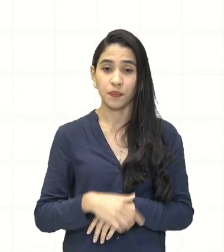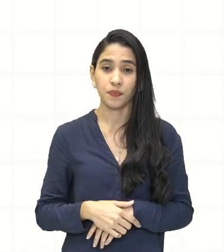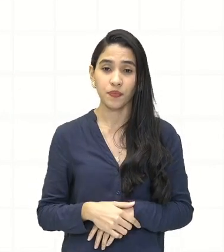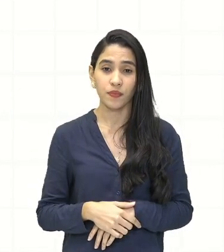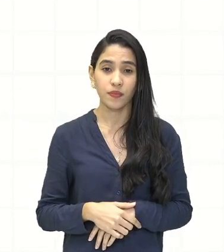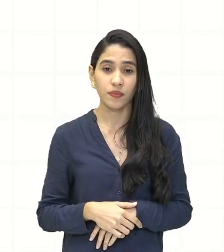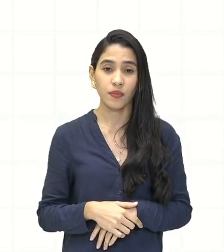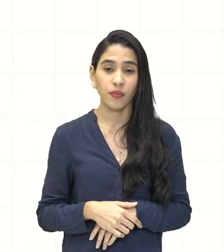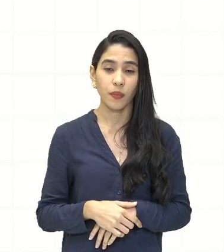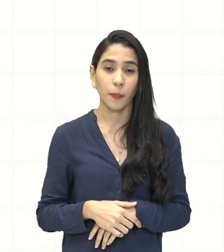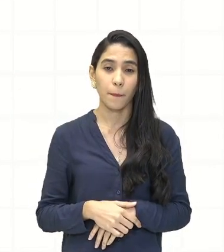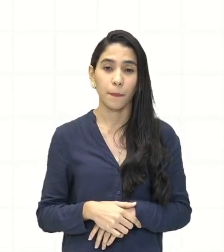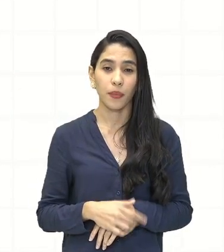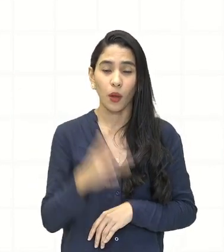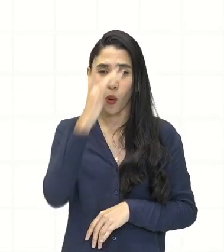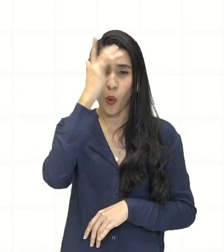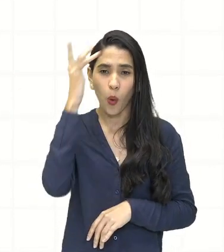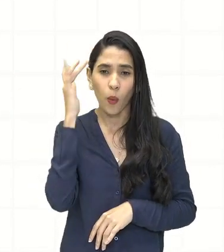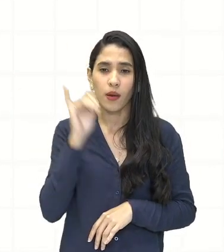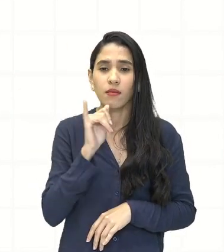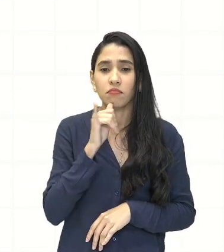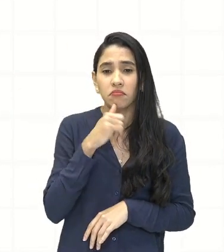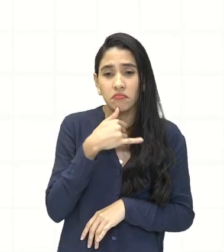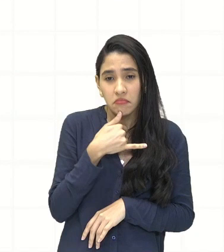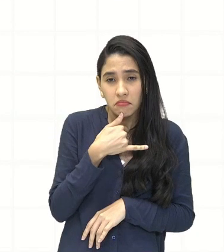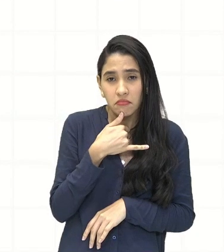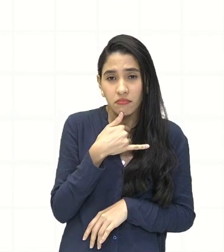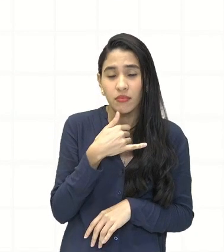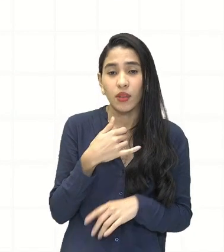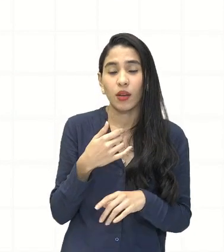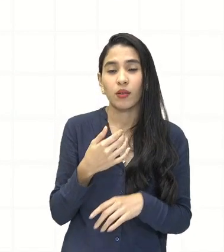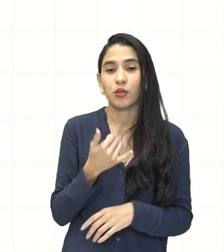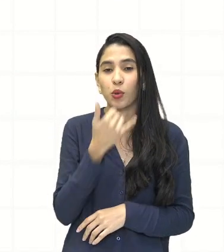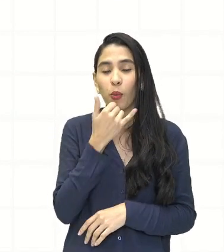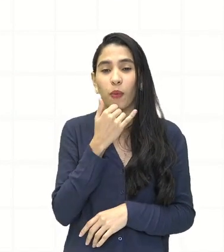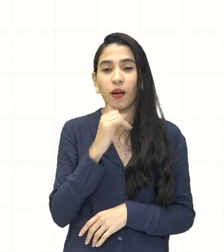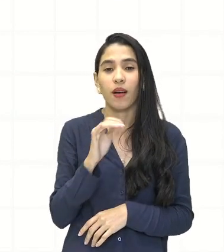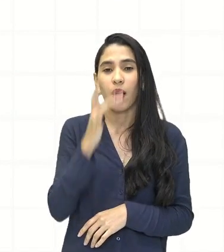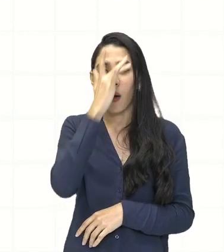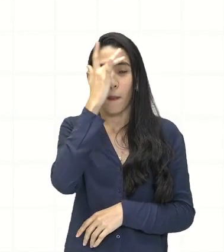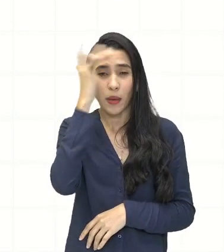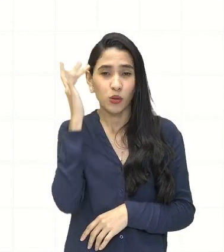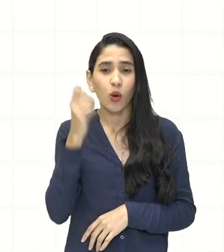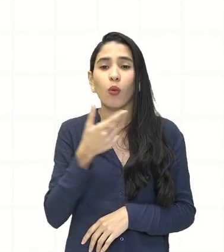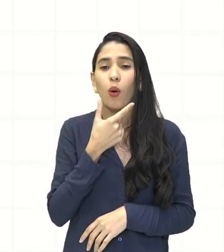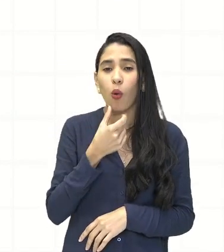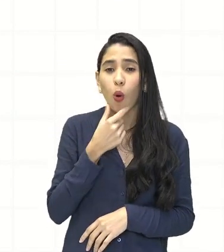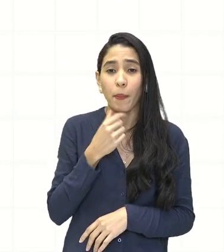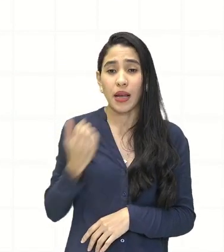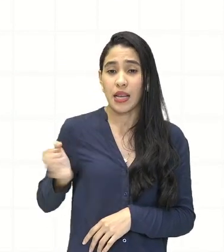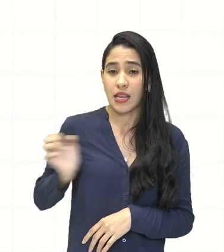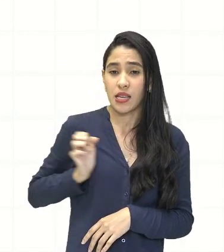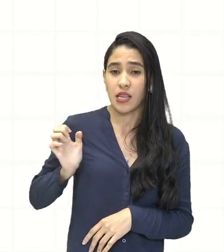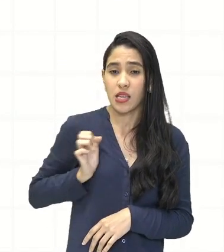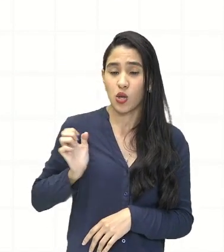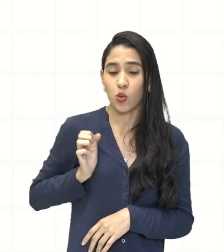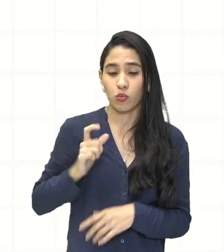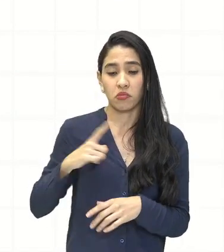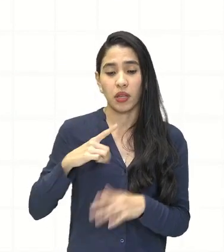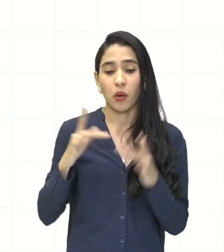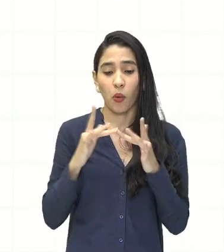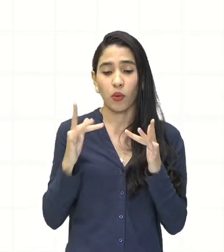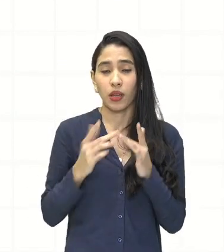nosso carinha que parece ser rico, ele está ali envolvido com o dinheiro.